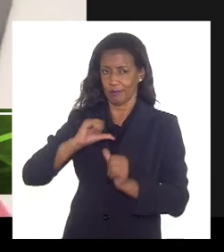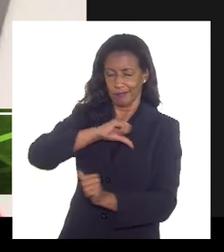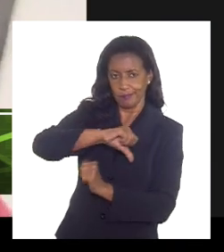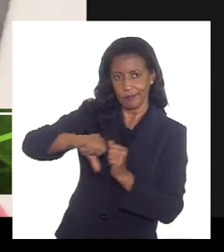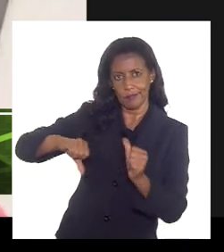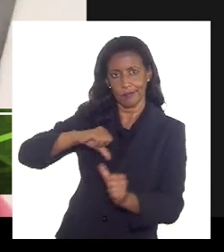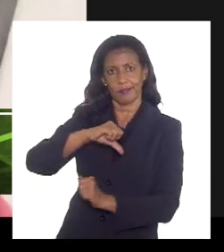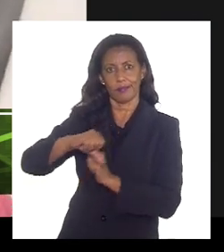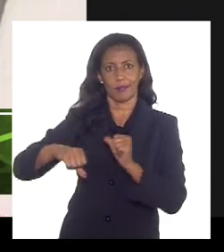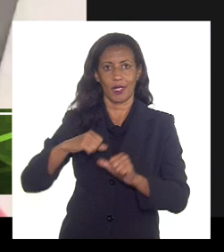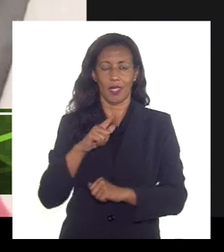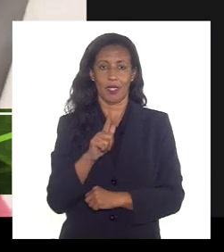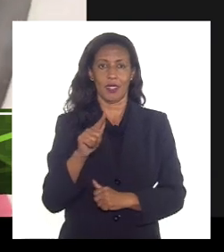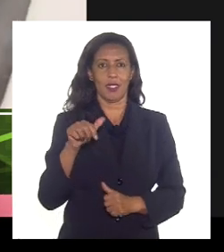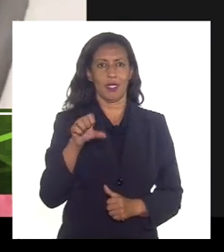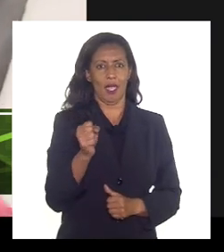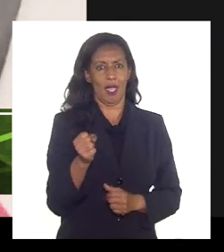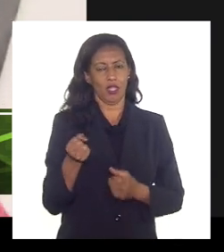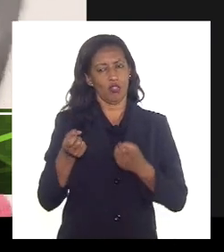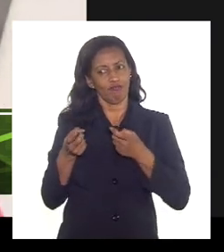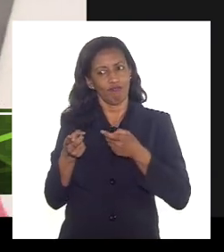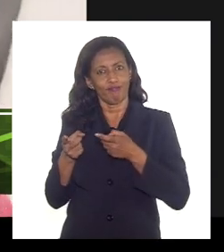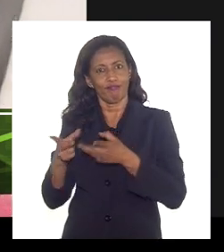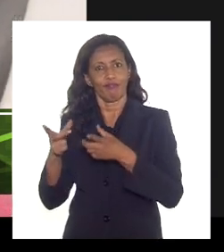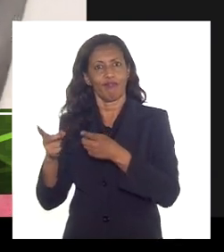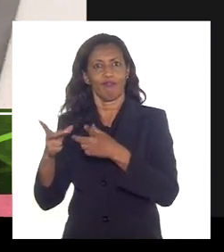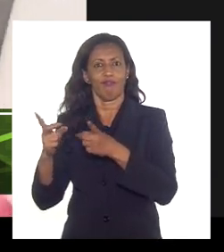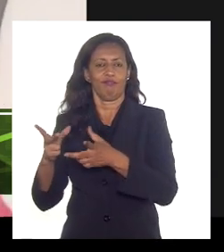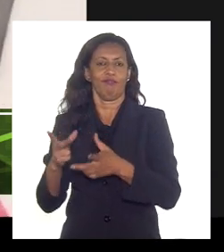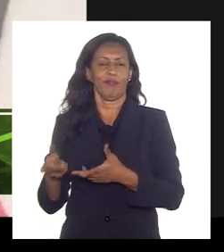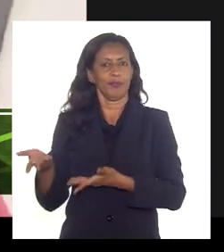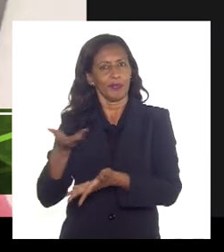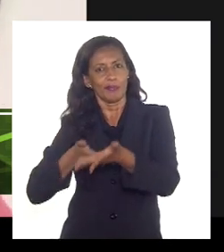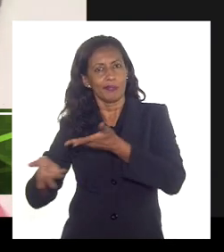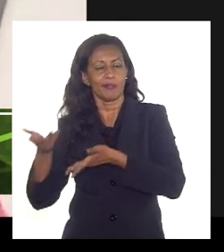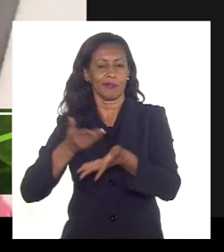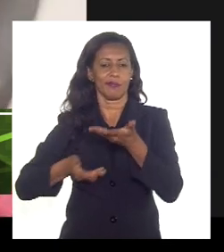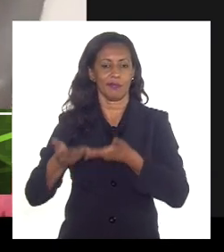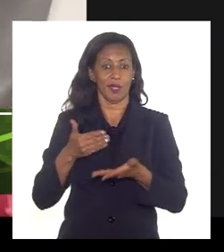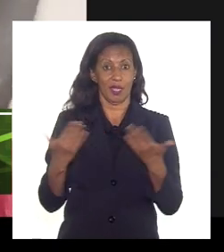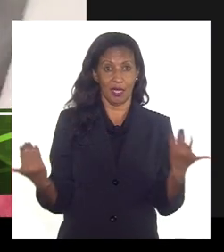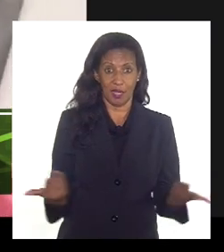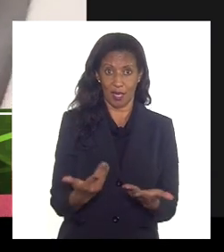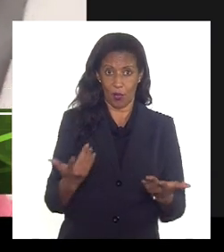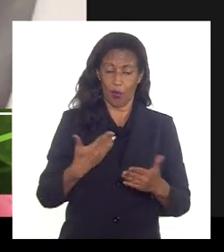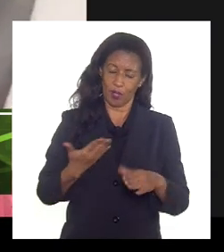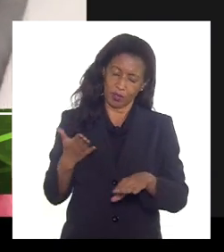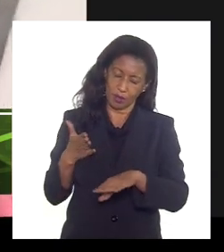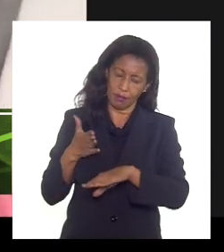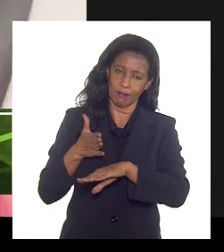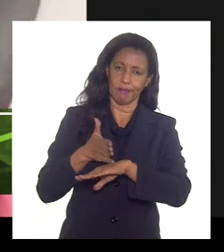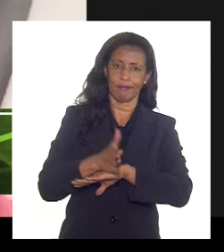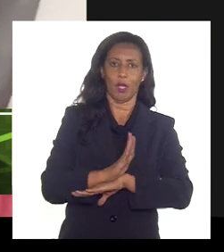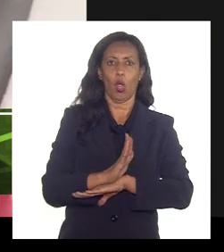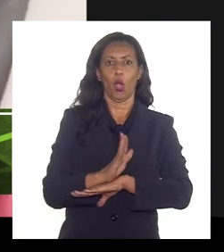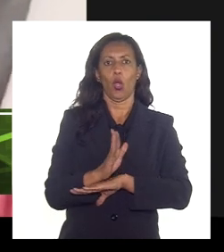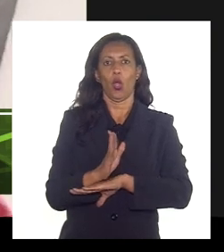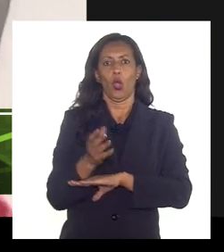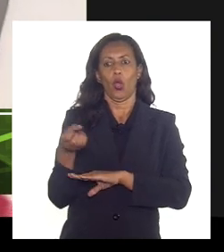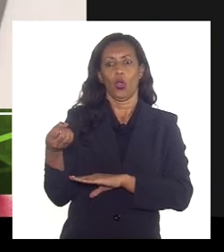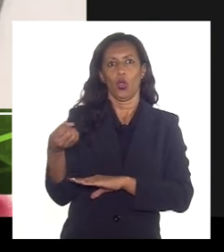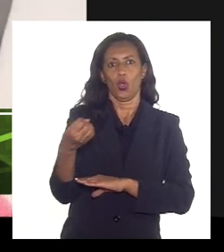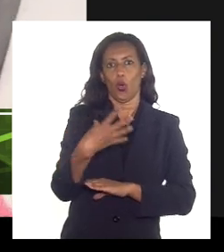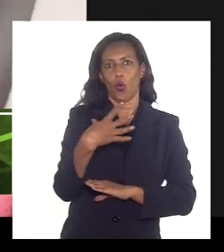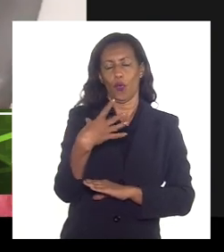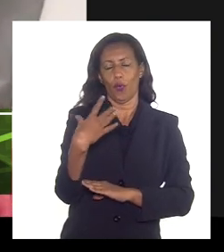esse gás comercializável comercializável e agora a gente está entrando para um novo graças ao novo